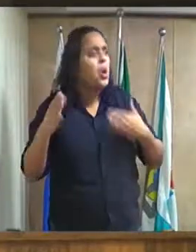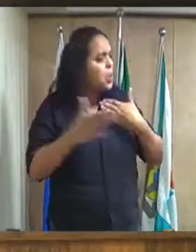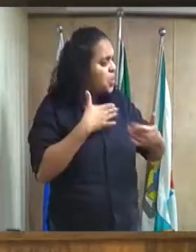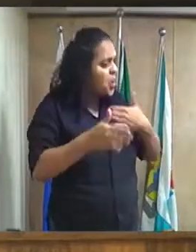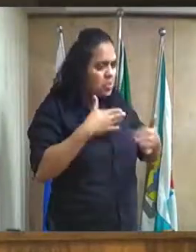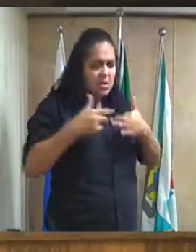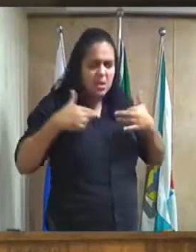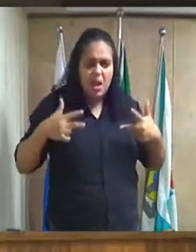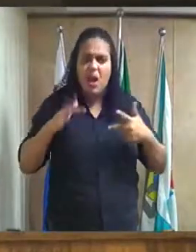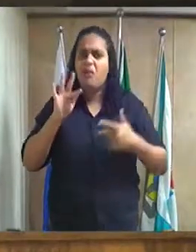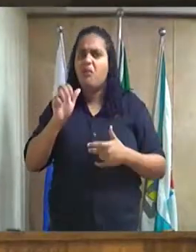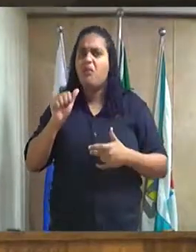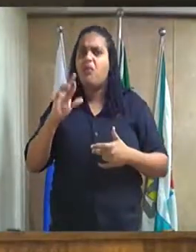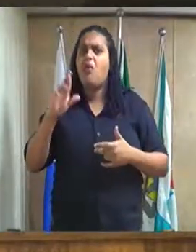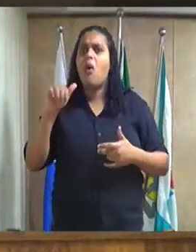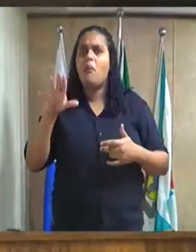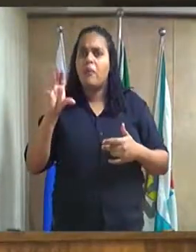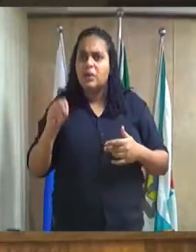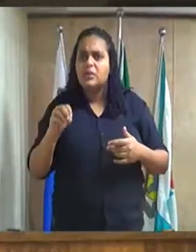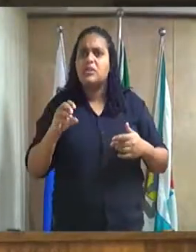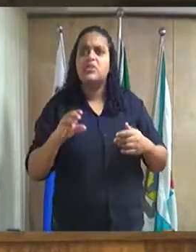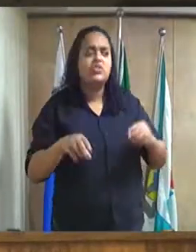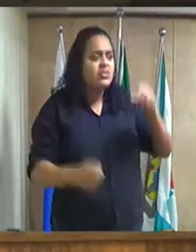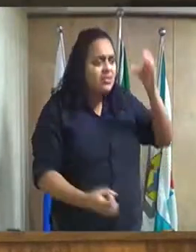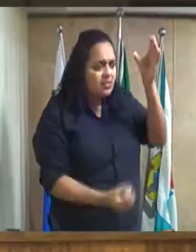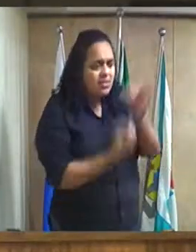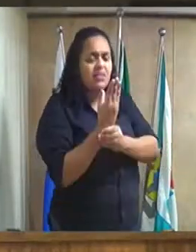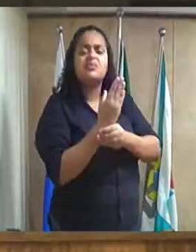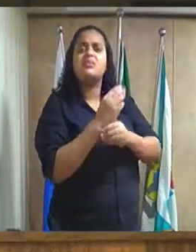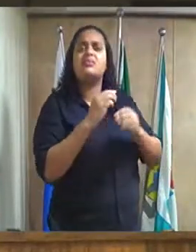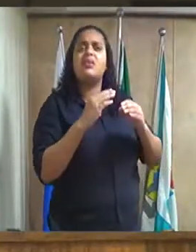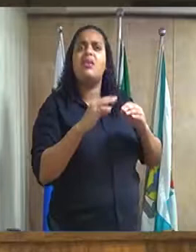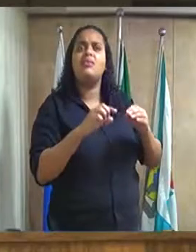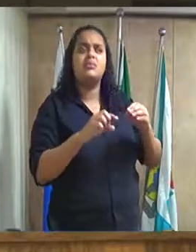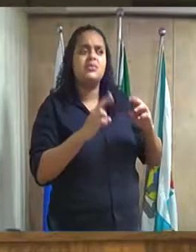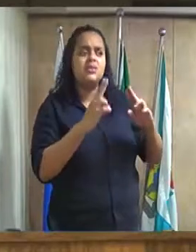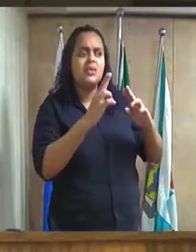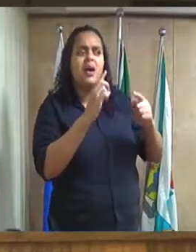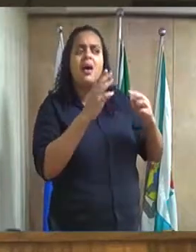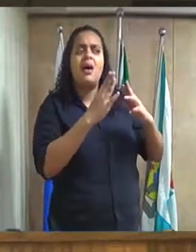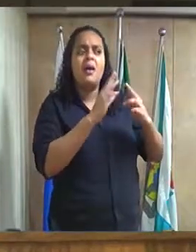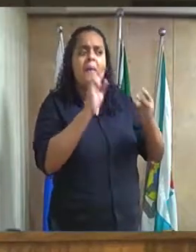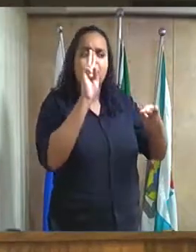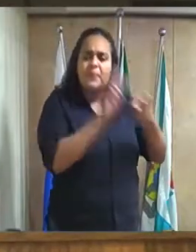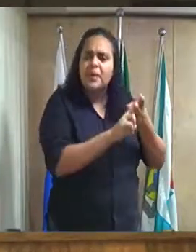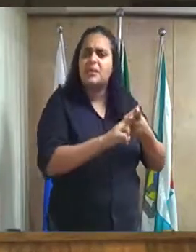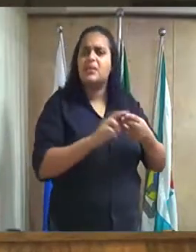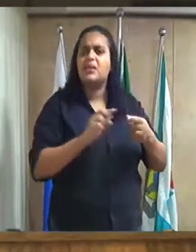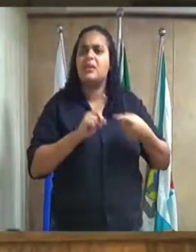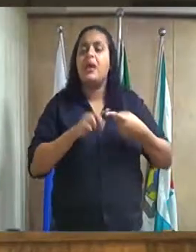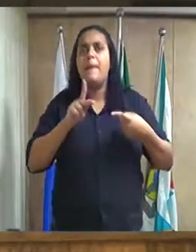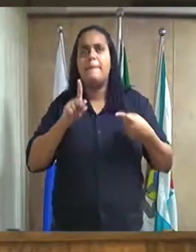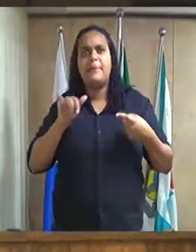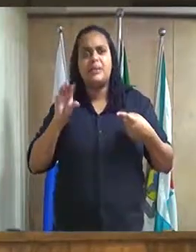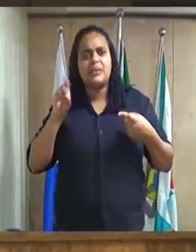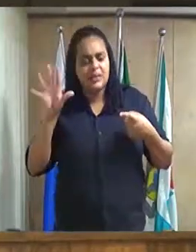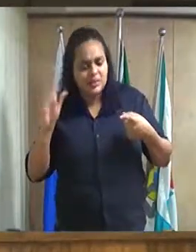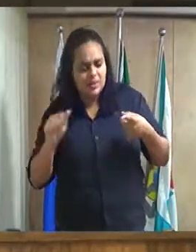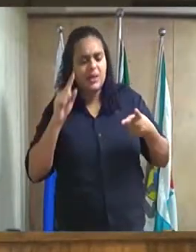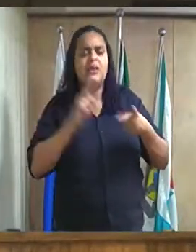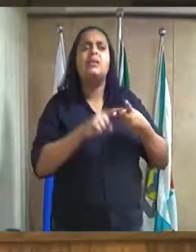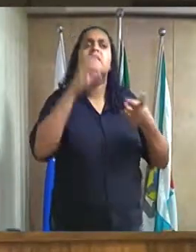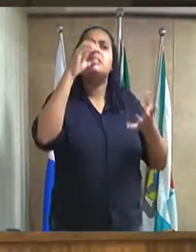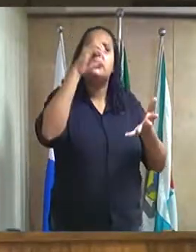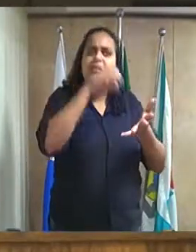forma de instalação de presídios colônia penal agrícola penitenciária centro